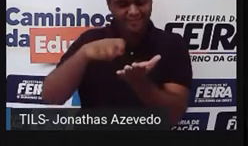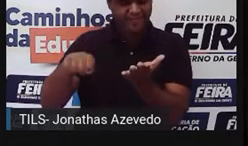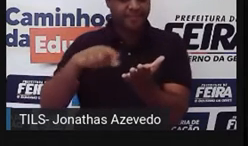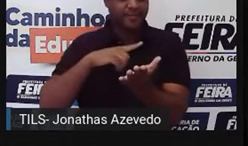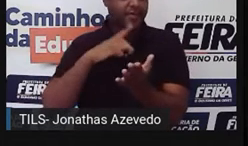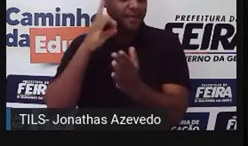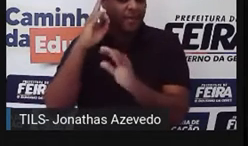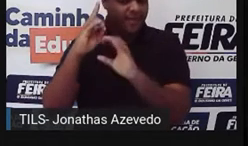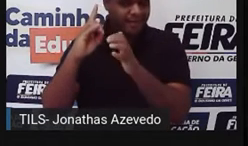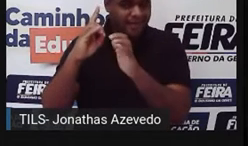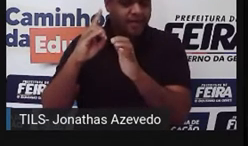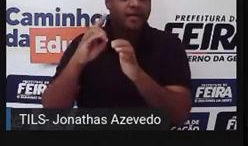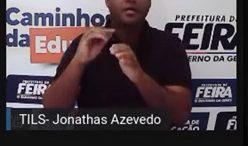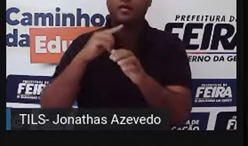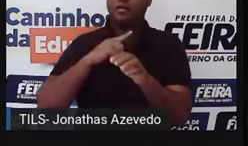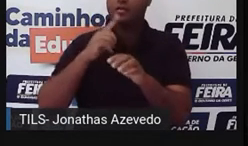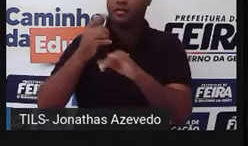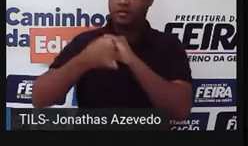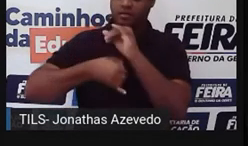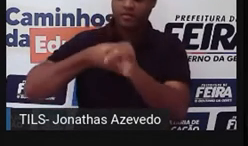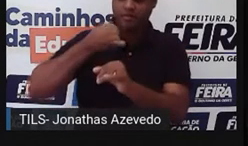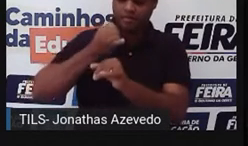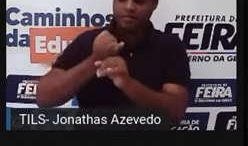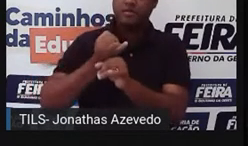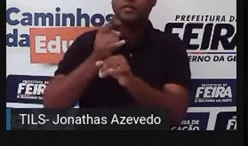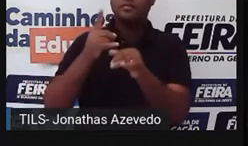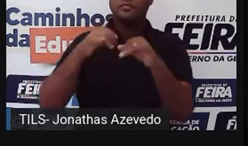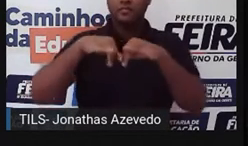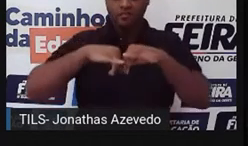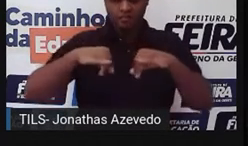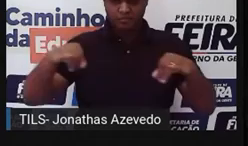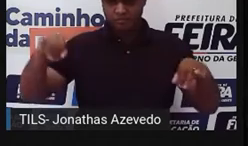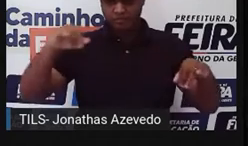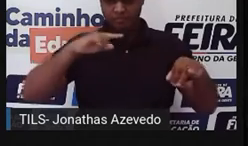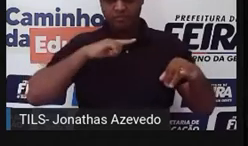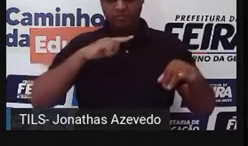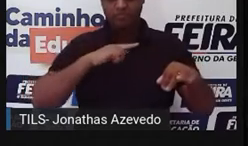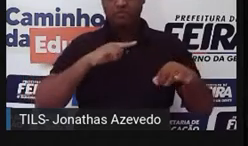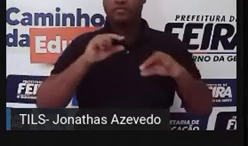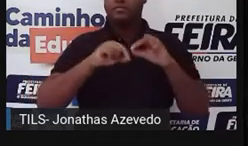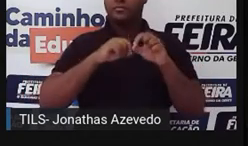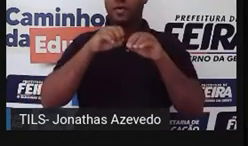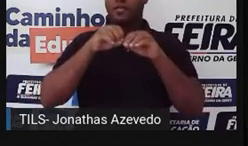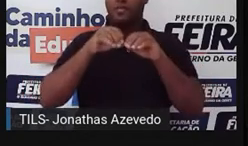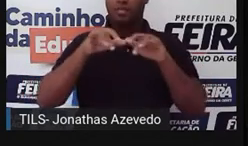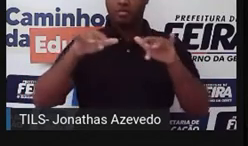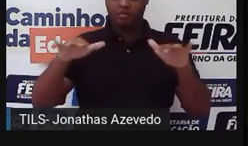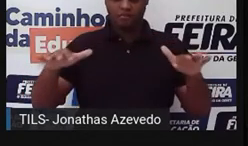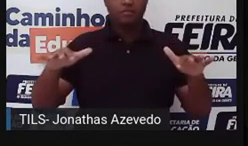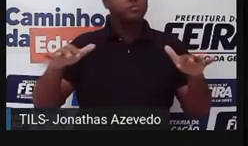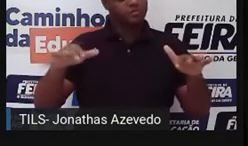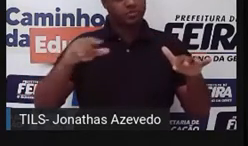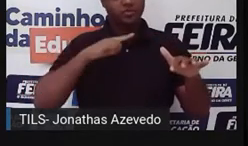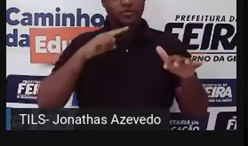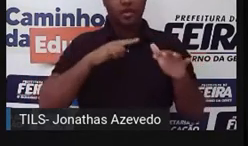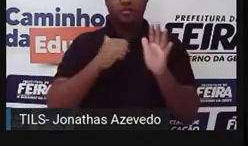também. Mas, depois do advento da internet, essa divulgação de notícias ampliou-se muito mais.